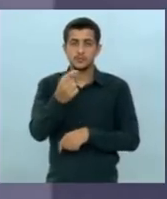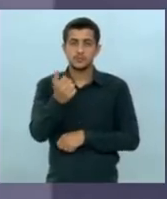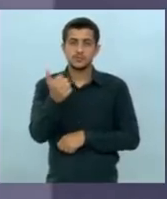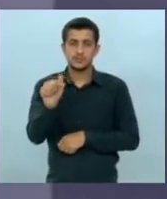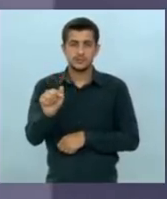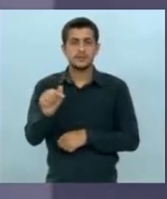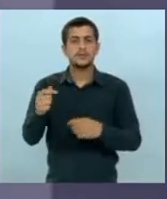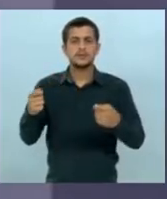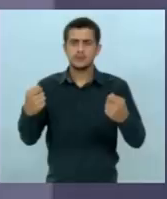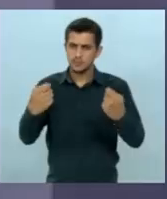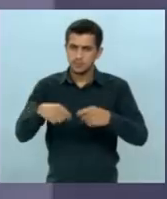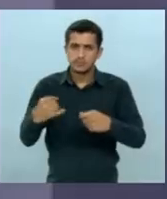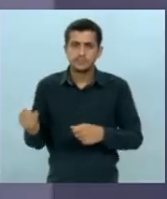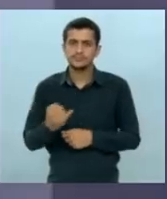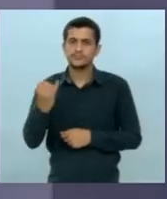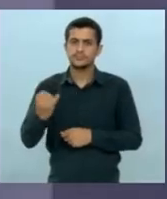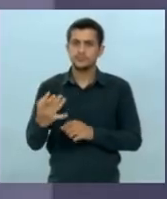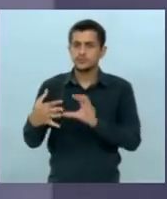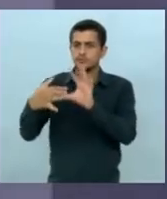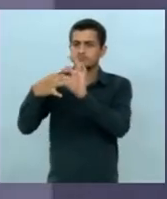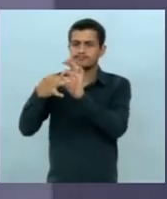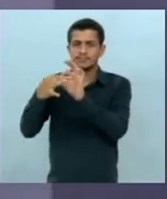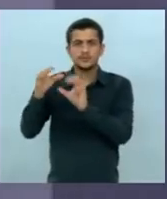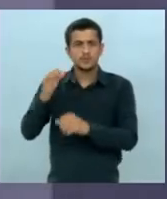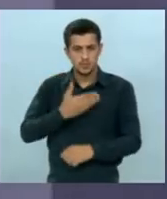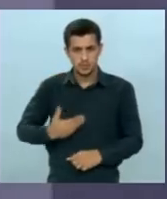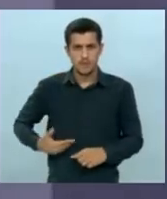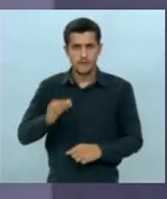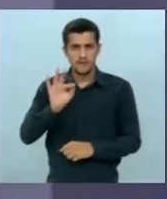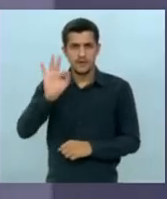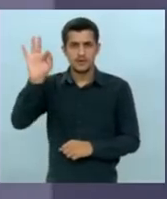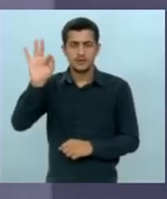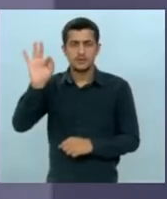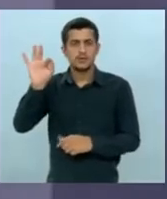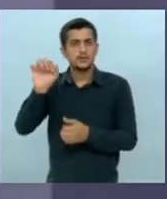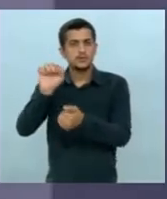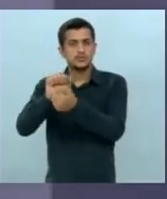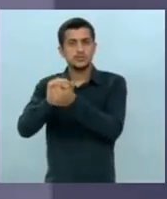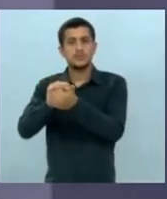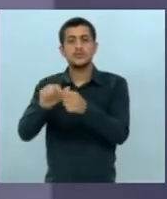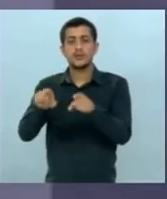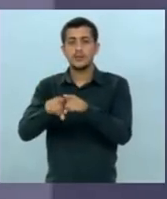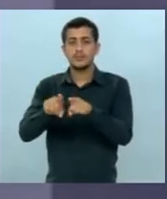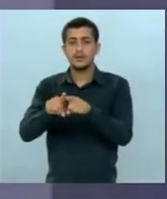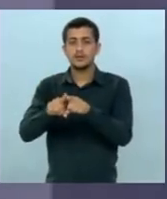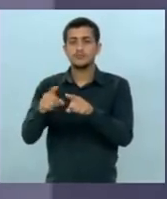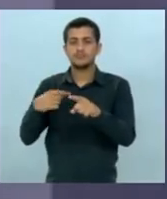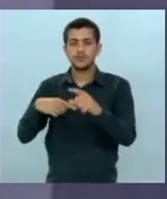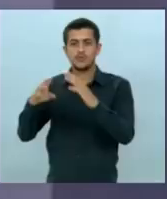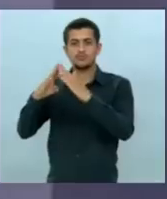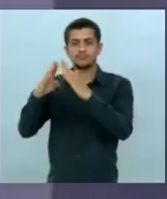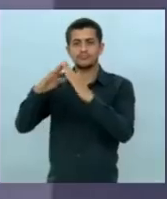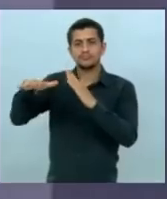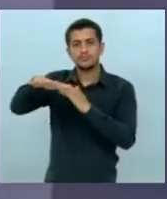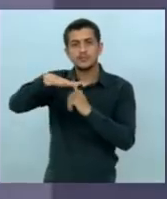parceria a União Federal tem a sua parcela de contribuição existe o programa nacional de habitação e esse programa nacional de